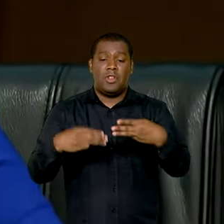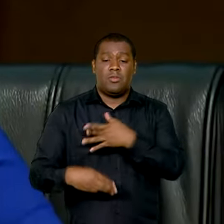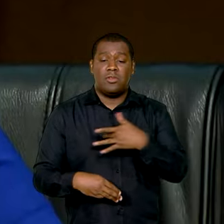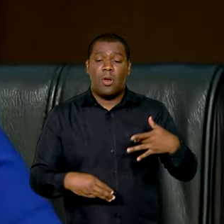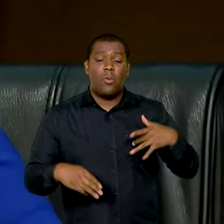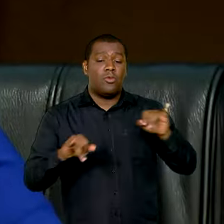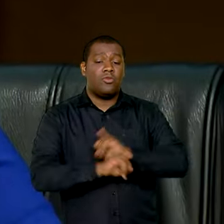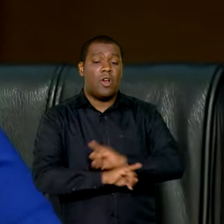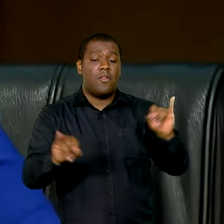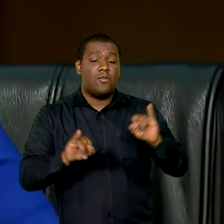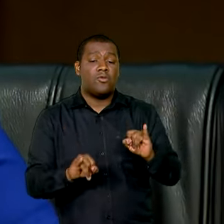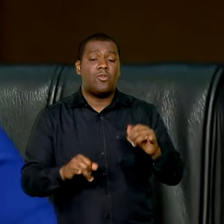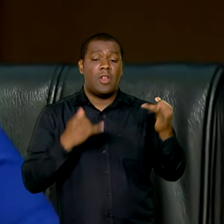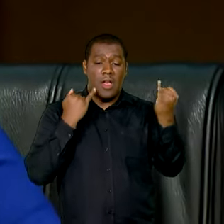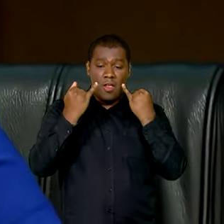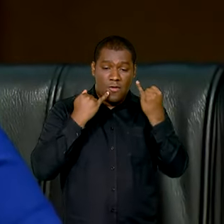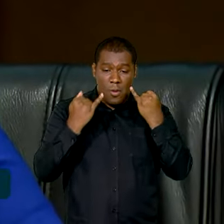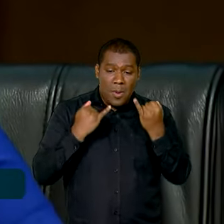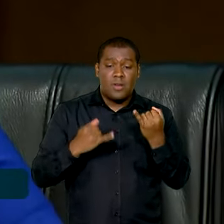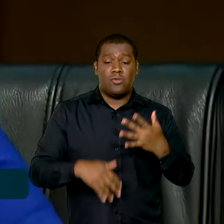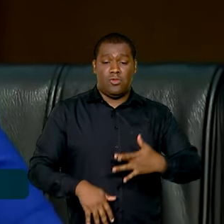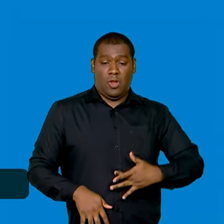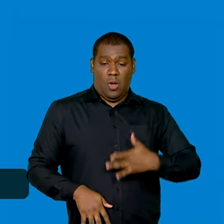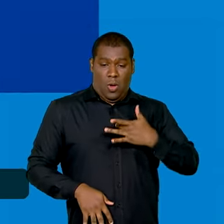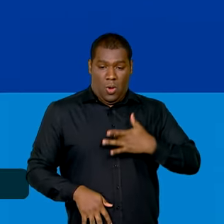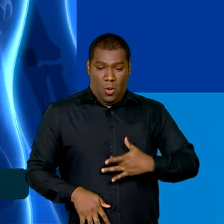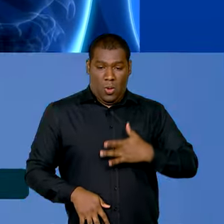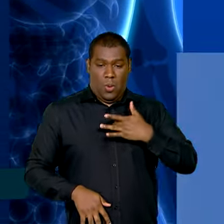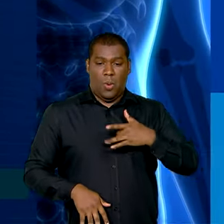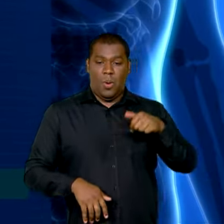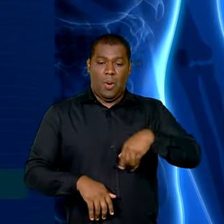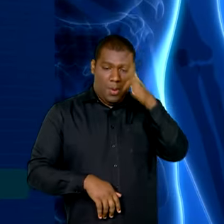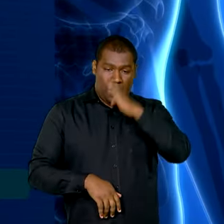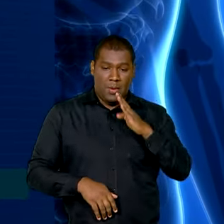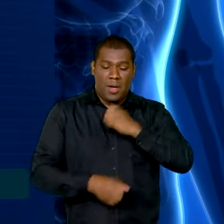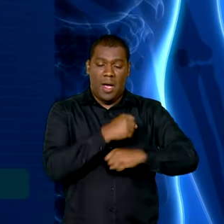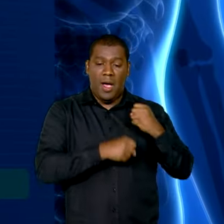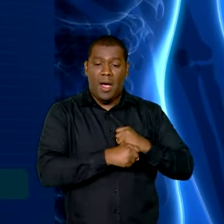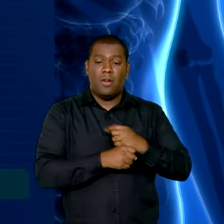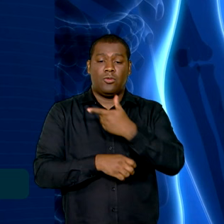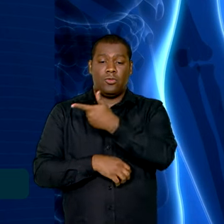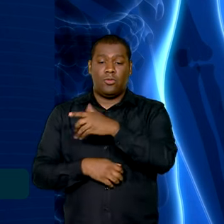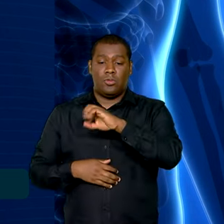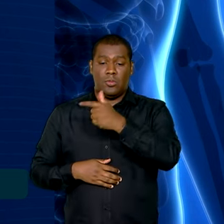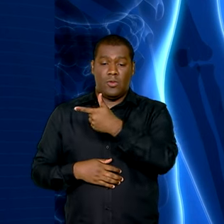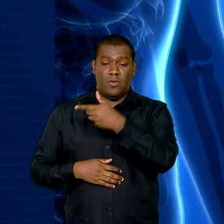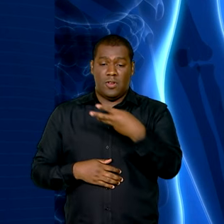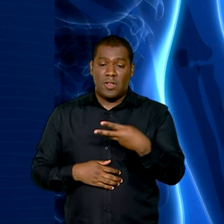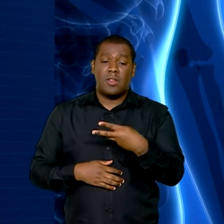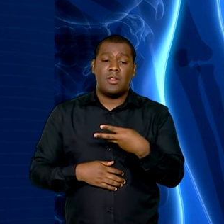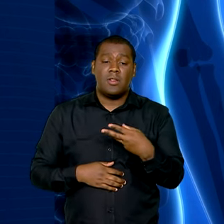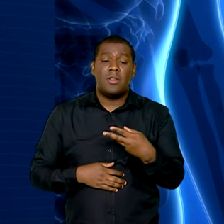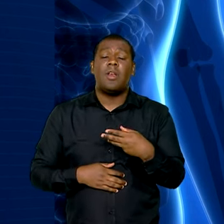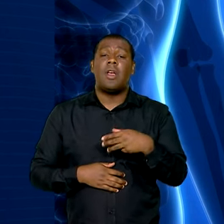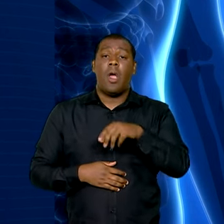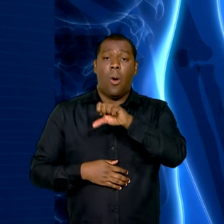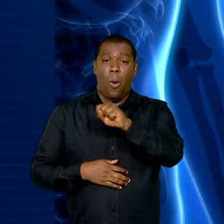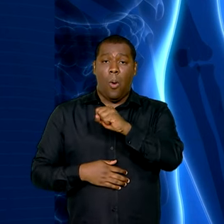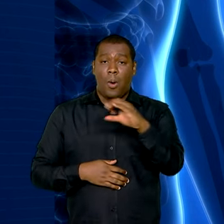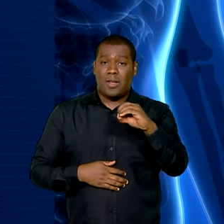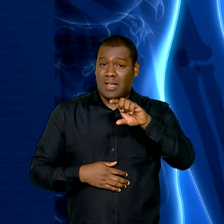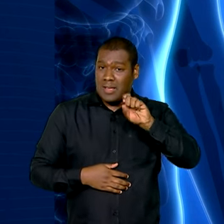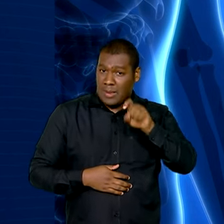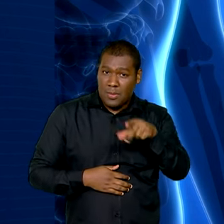da Saúde revelou os dados da tuberculose no Brasil. No ano passado, foram identificados mais de 80 mil casos